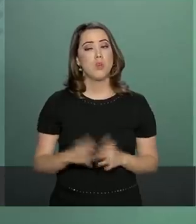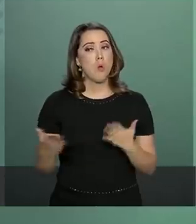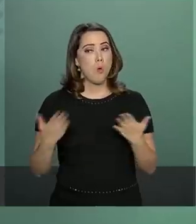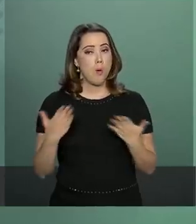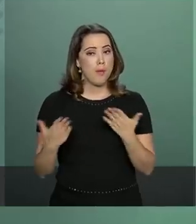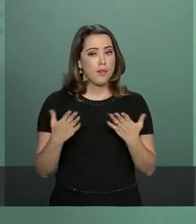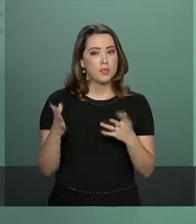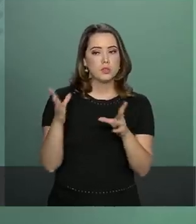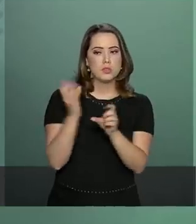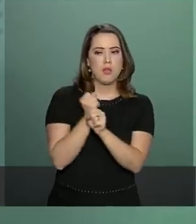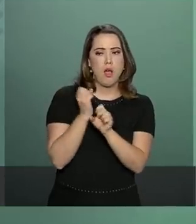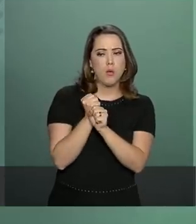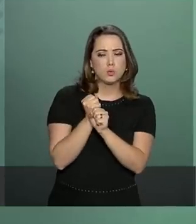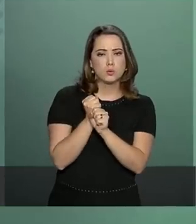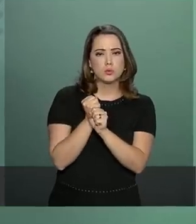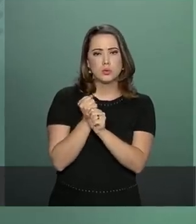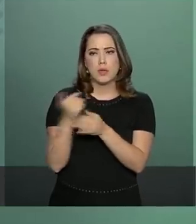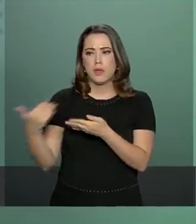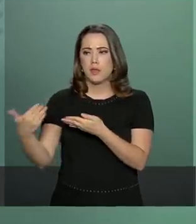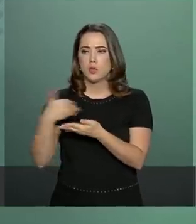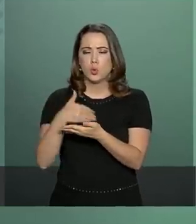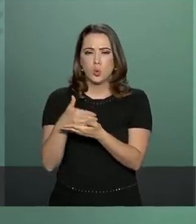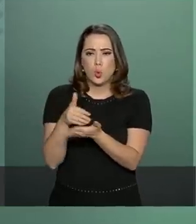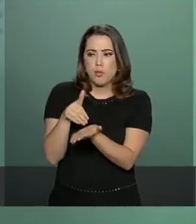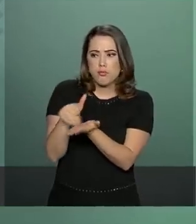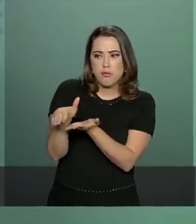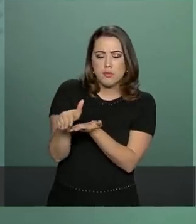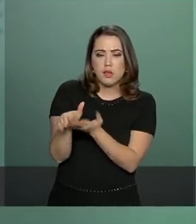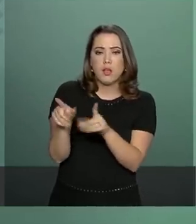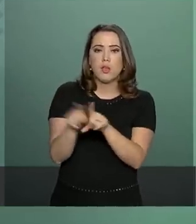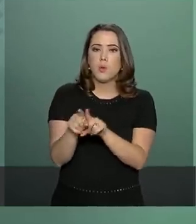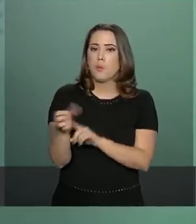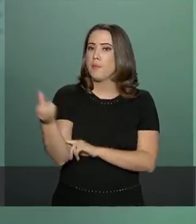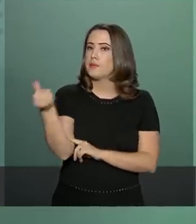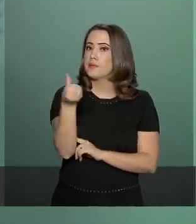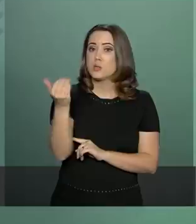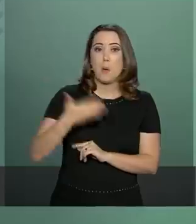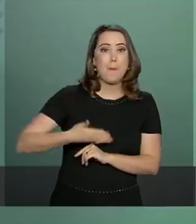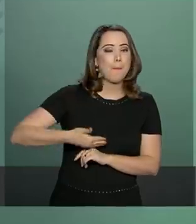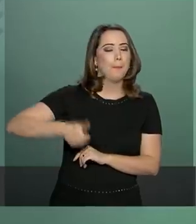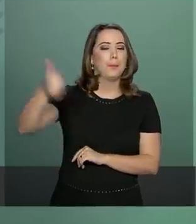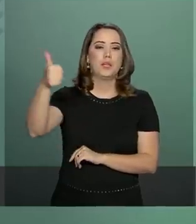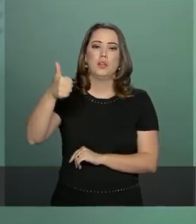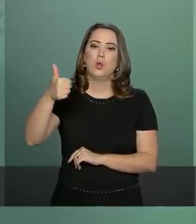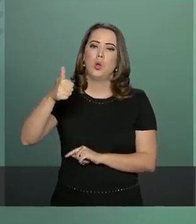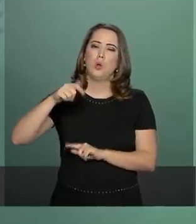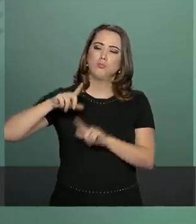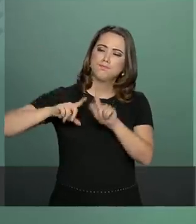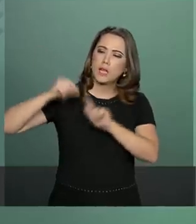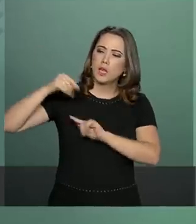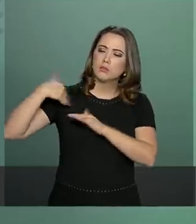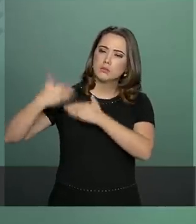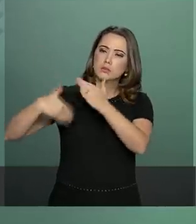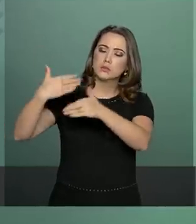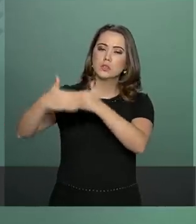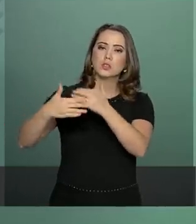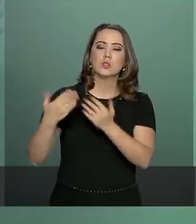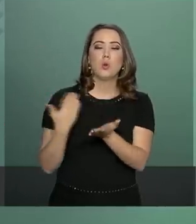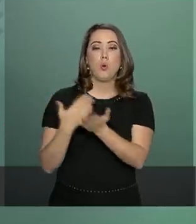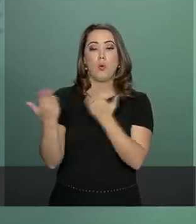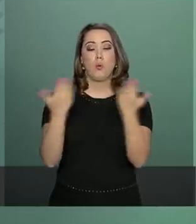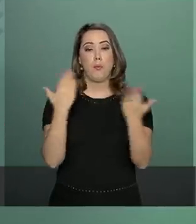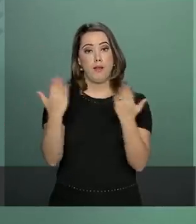mês é o sexto melhor da série histórica do cadastro que iniciou-se em